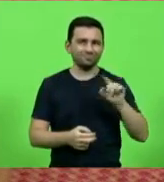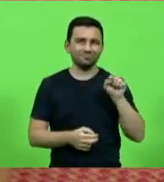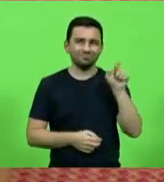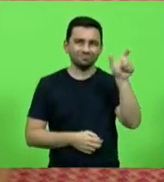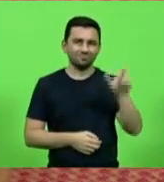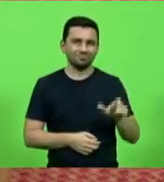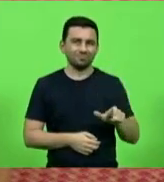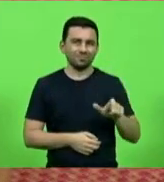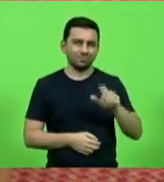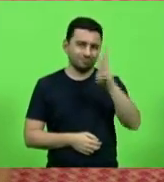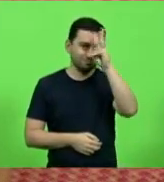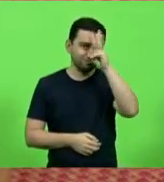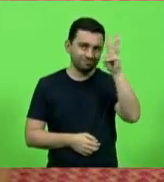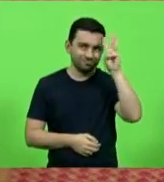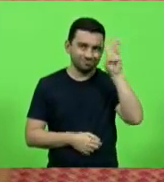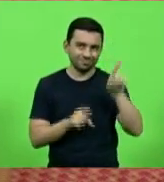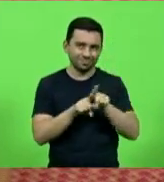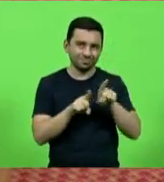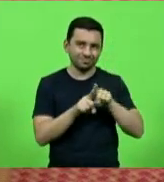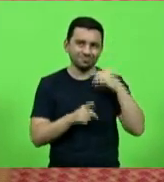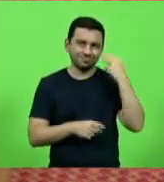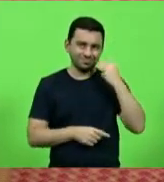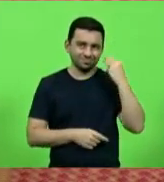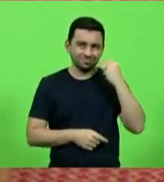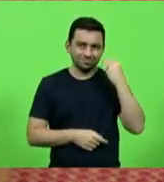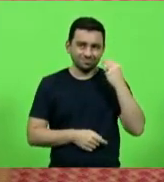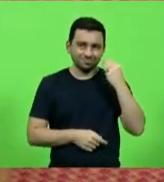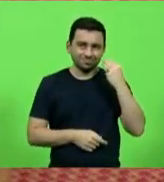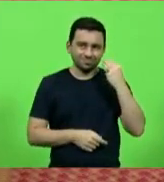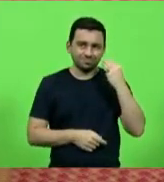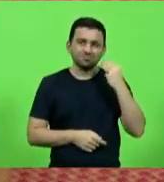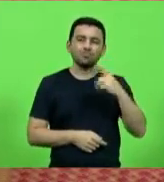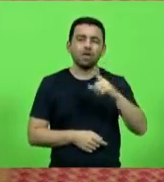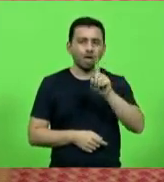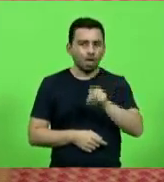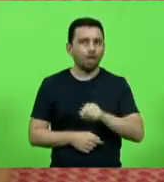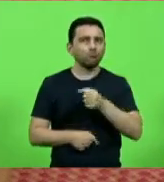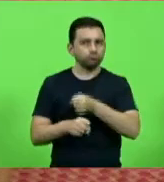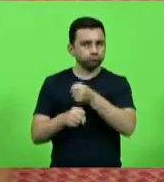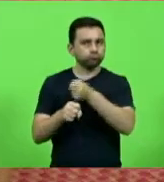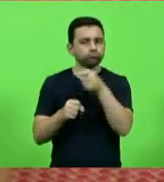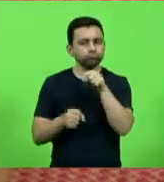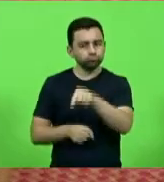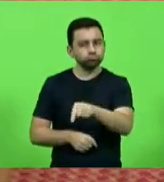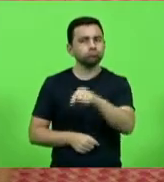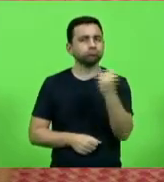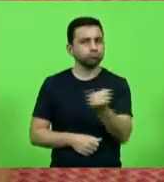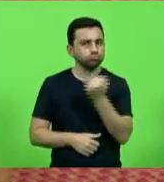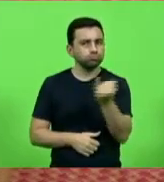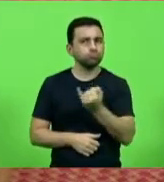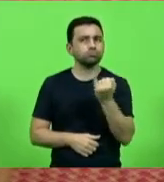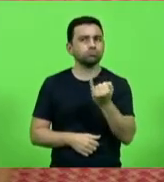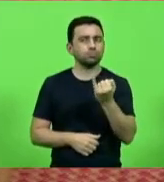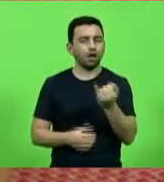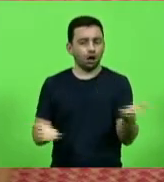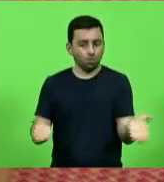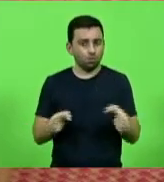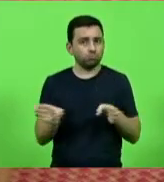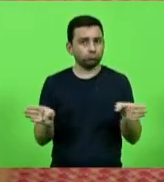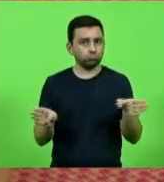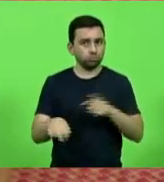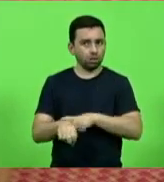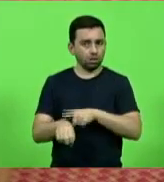Volney Weber, Márcio Esmachado, e é uma obra muito importante. Inclusive, nesse período de recesso, eu